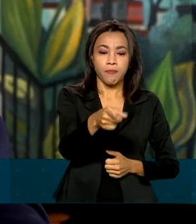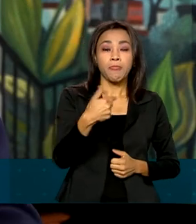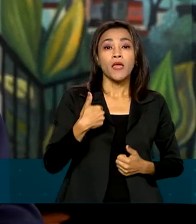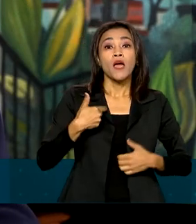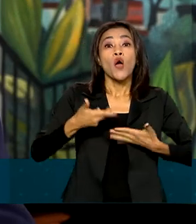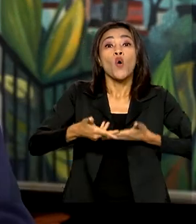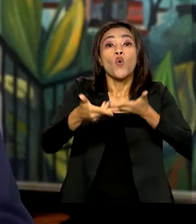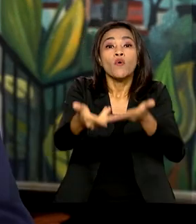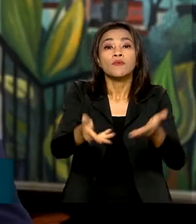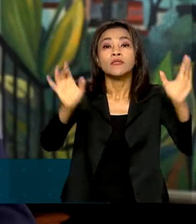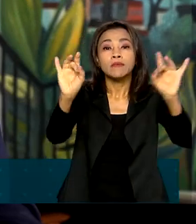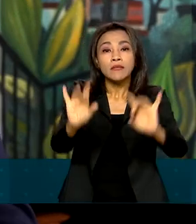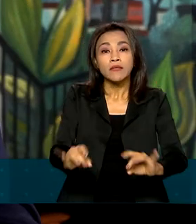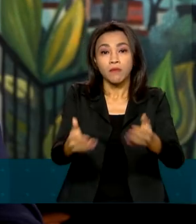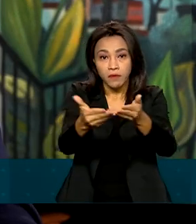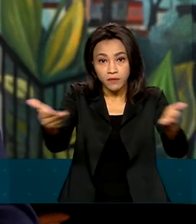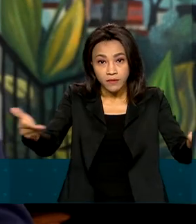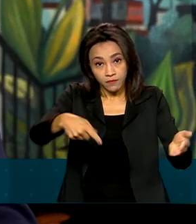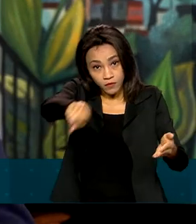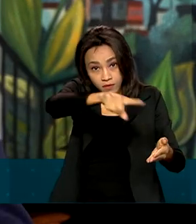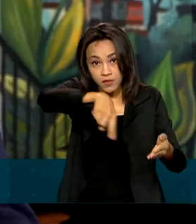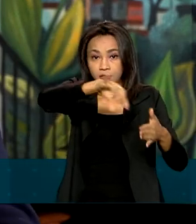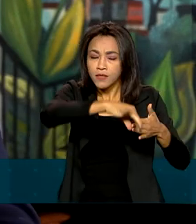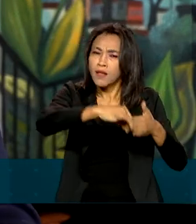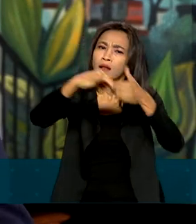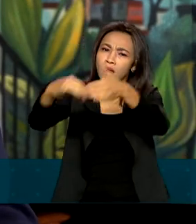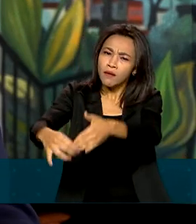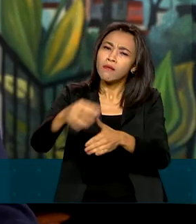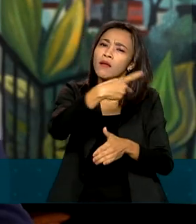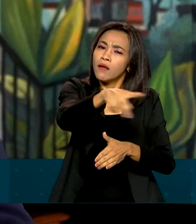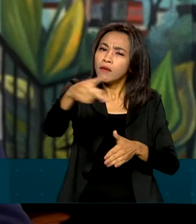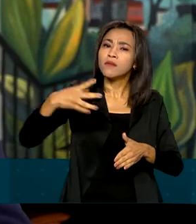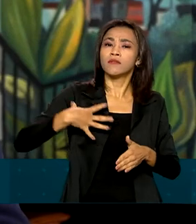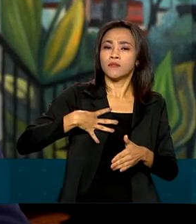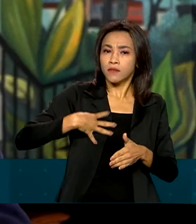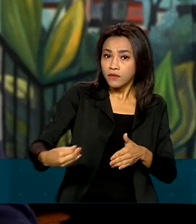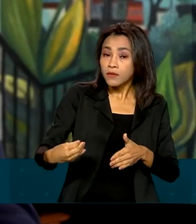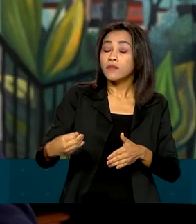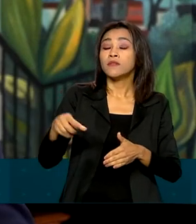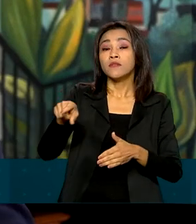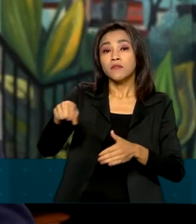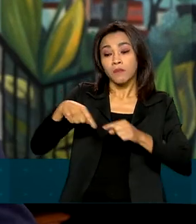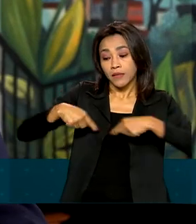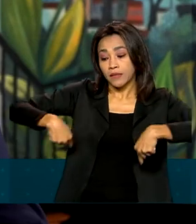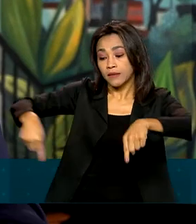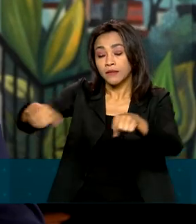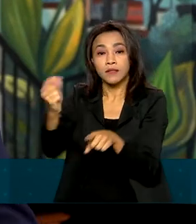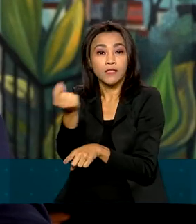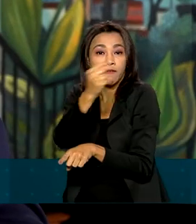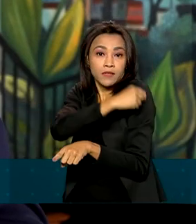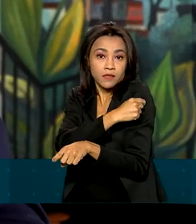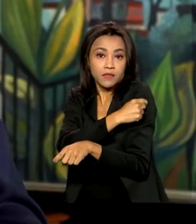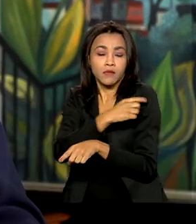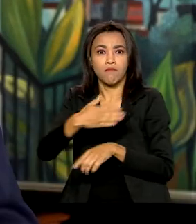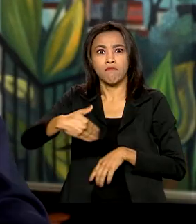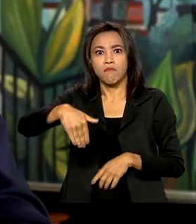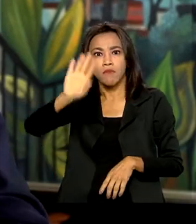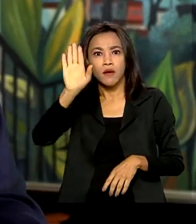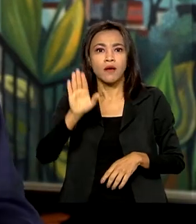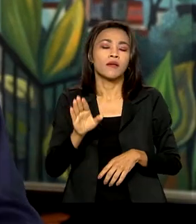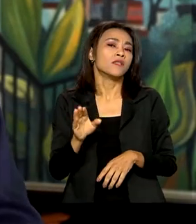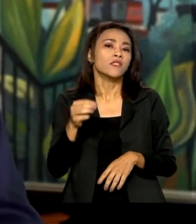para vocês. Levem seus filhos para as salas de vacinação. São mais de